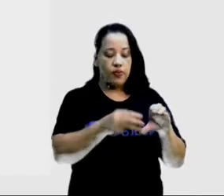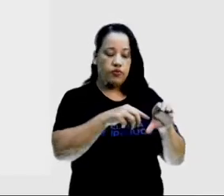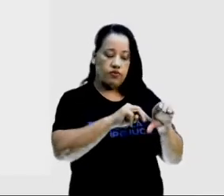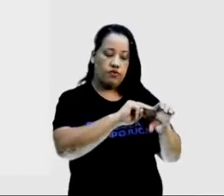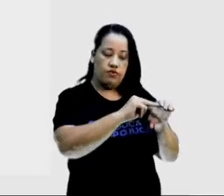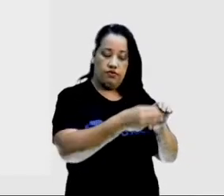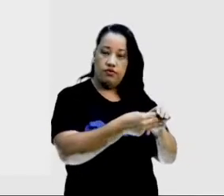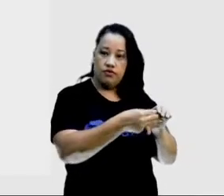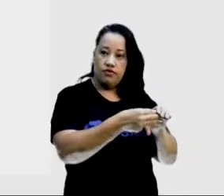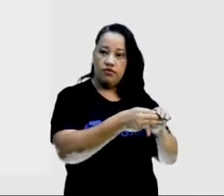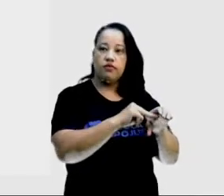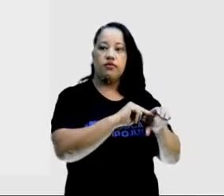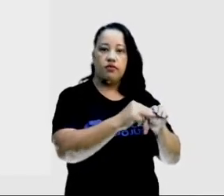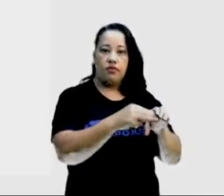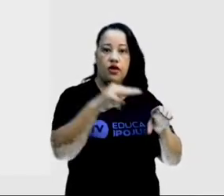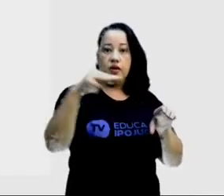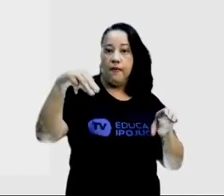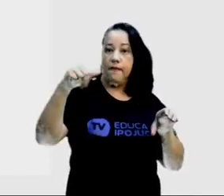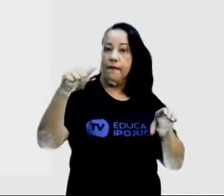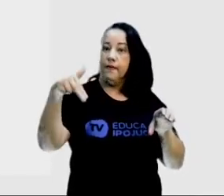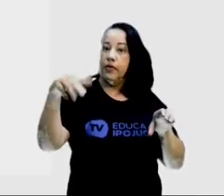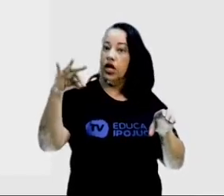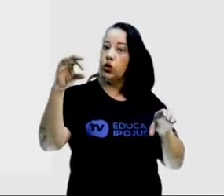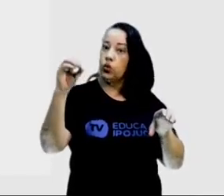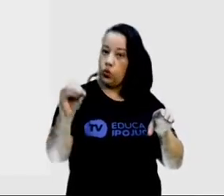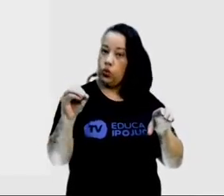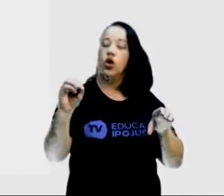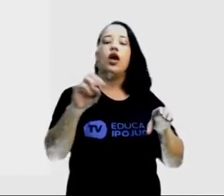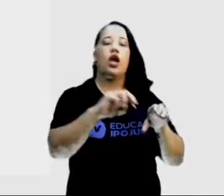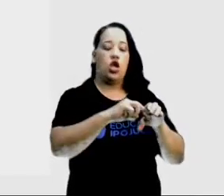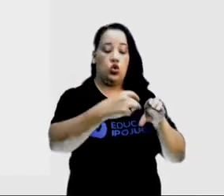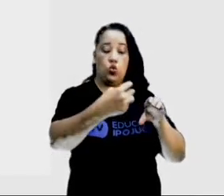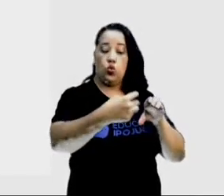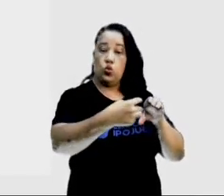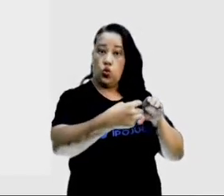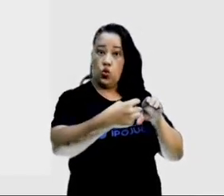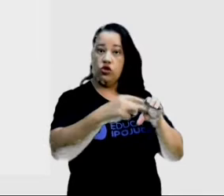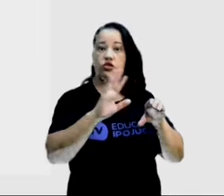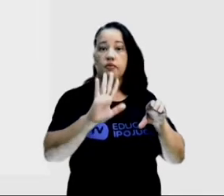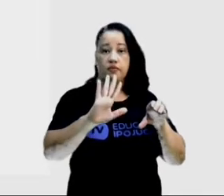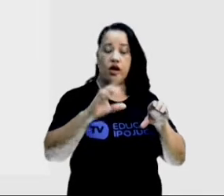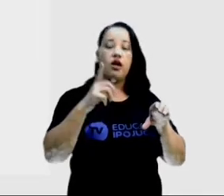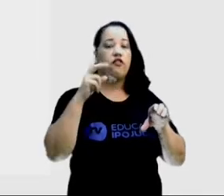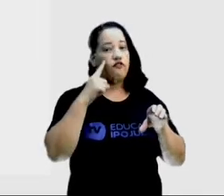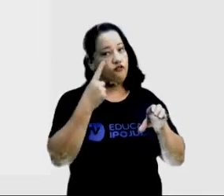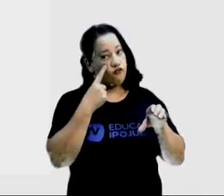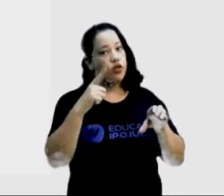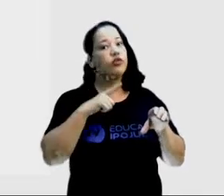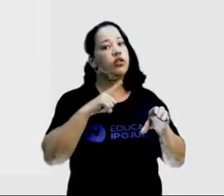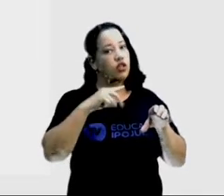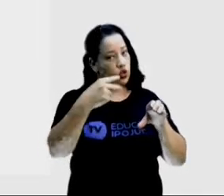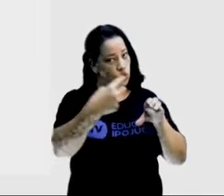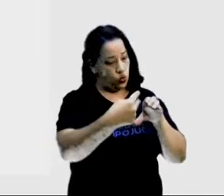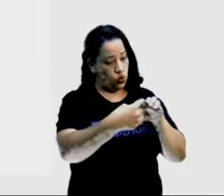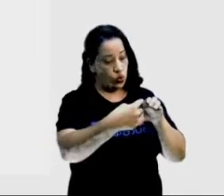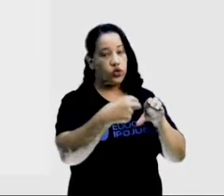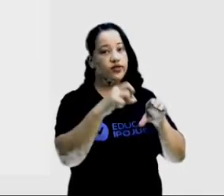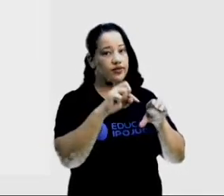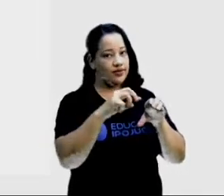onde ele não está dividido em manto superior e inferior, mas a gente viu aí que ele se divide assim.